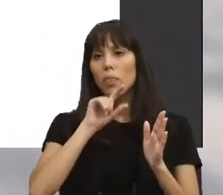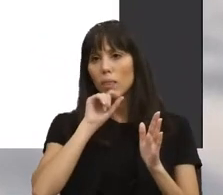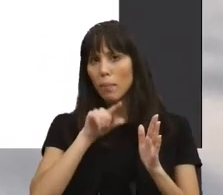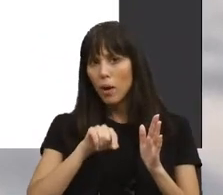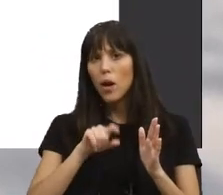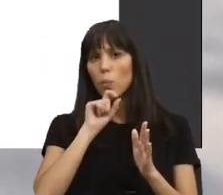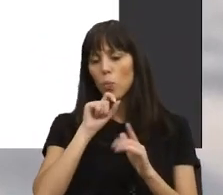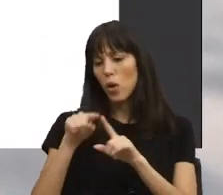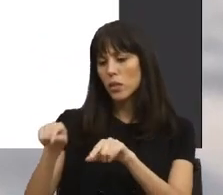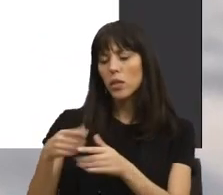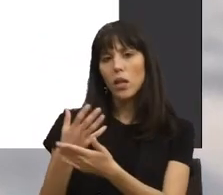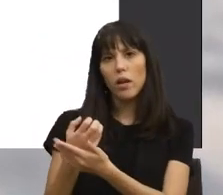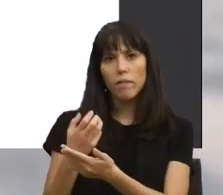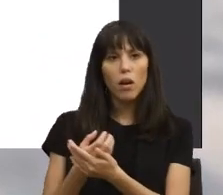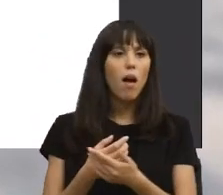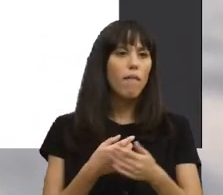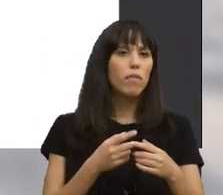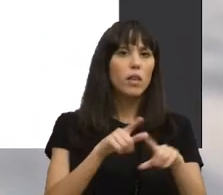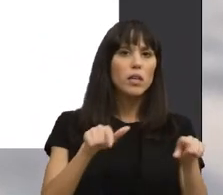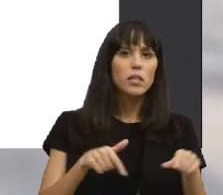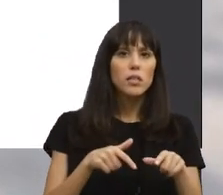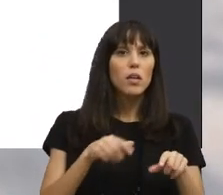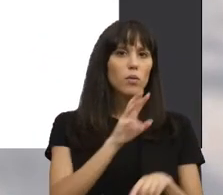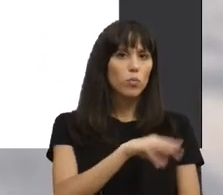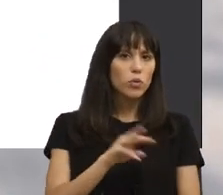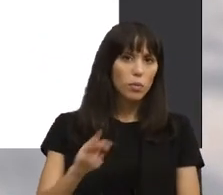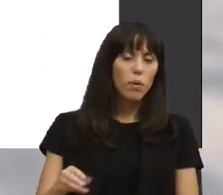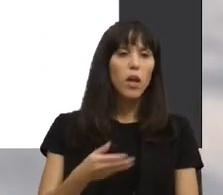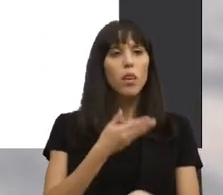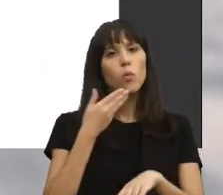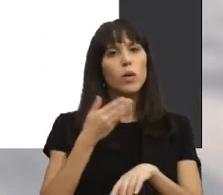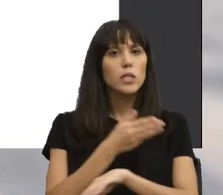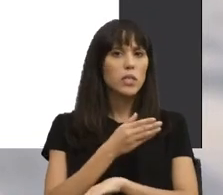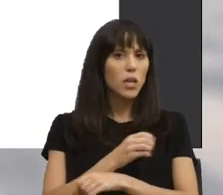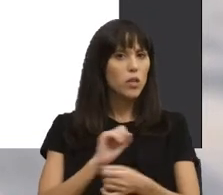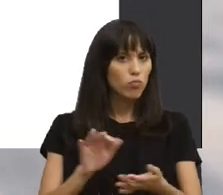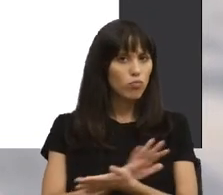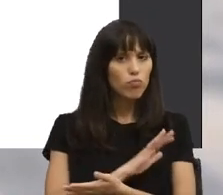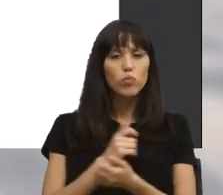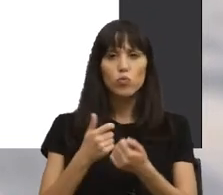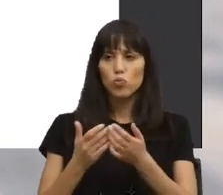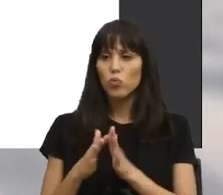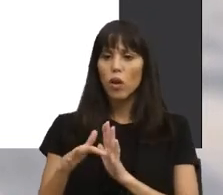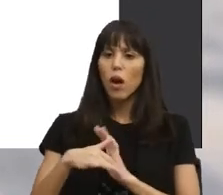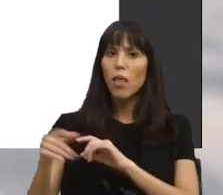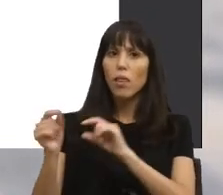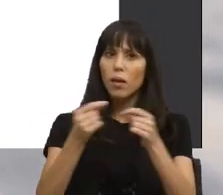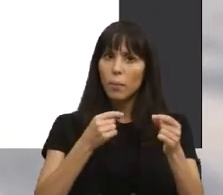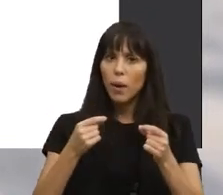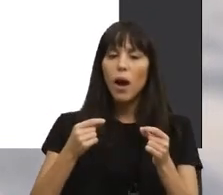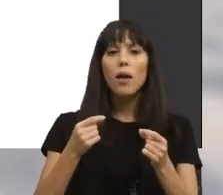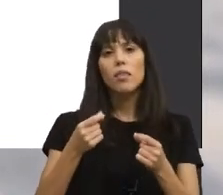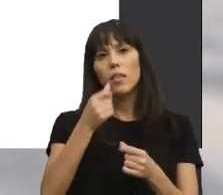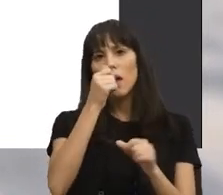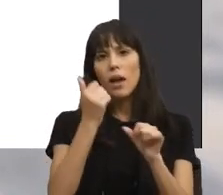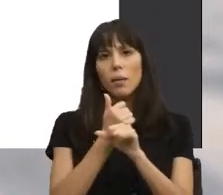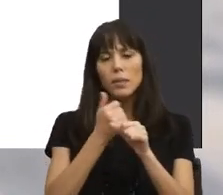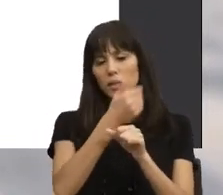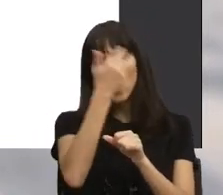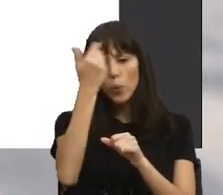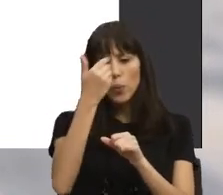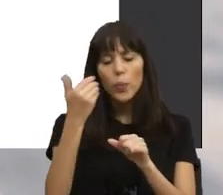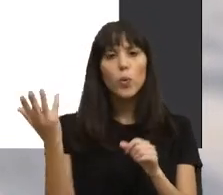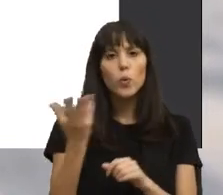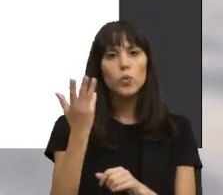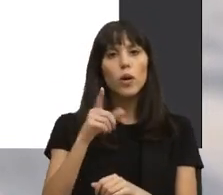podcasts ou vídeos, salas multimédia, acesso à comunicação social de todo o mundo, espaços de debate, de animação cultural permanente e também